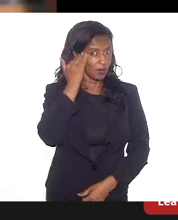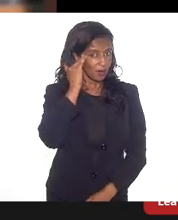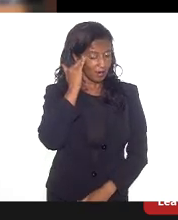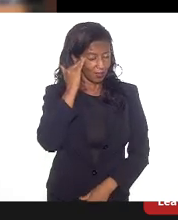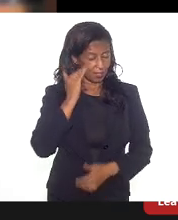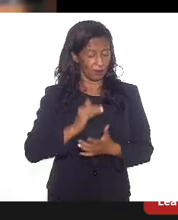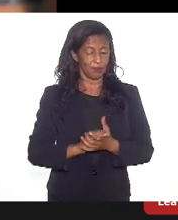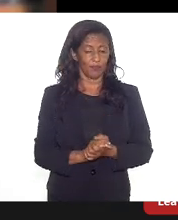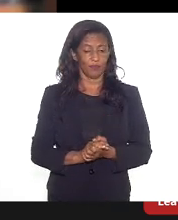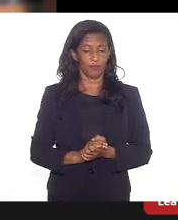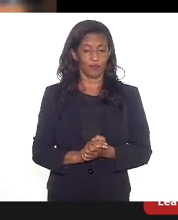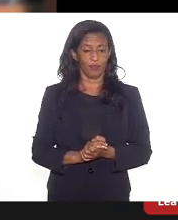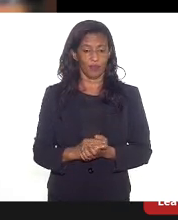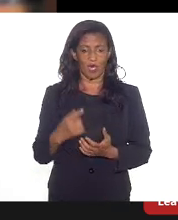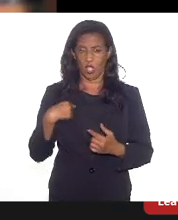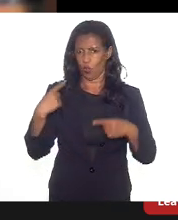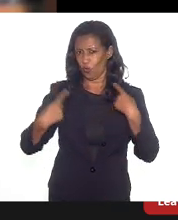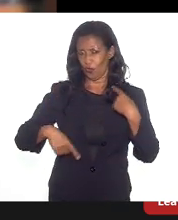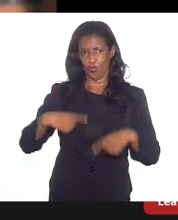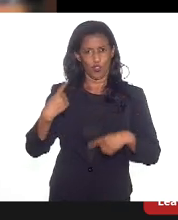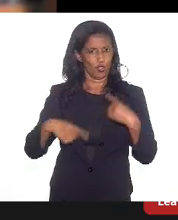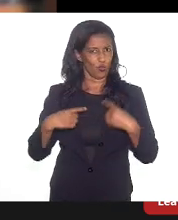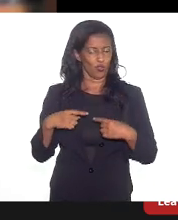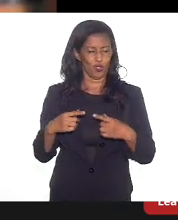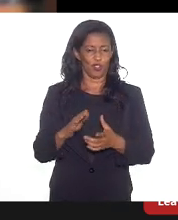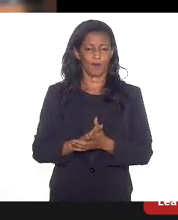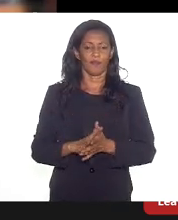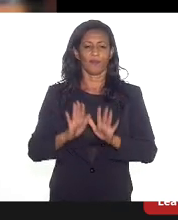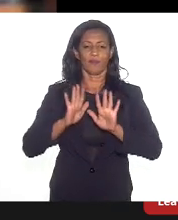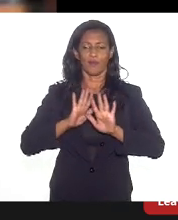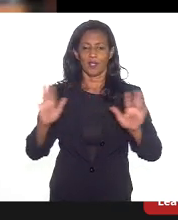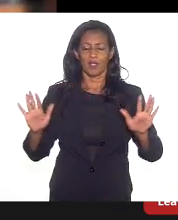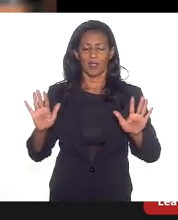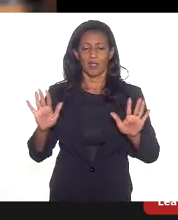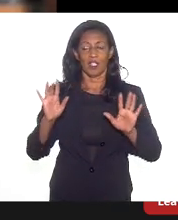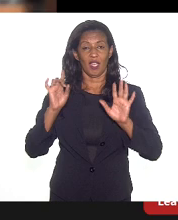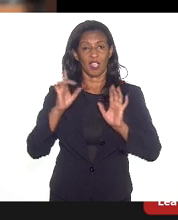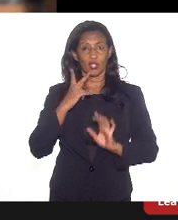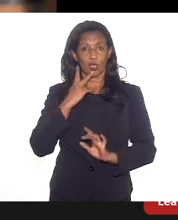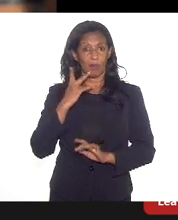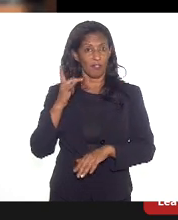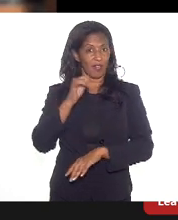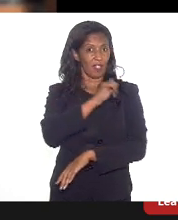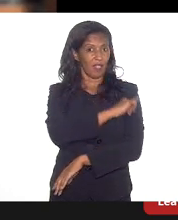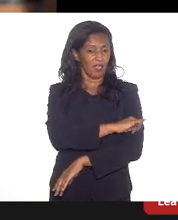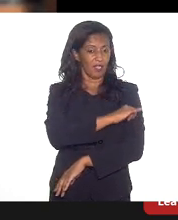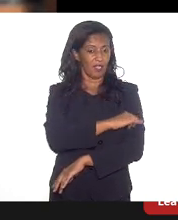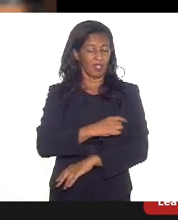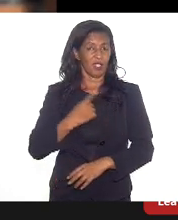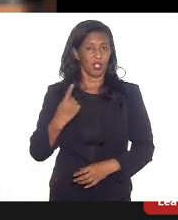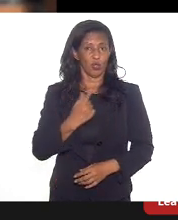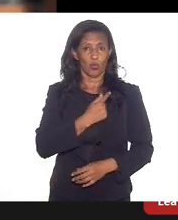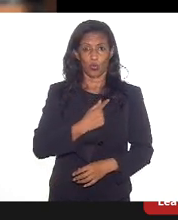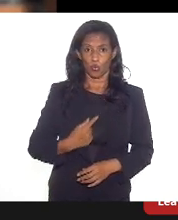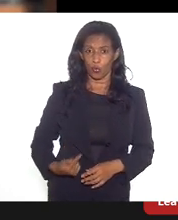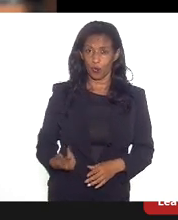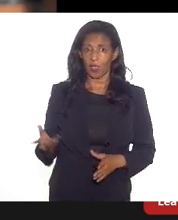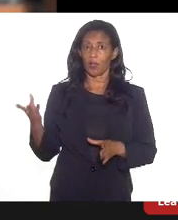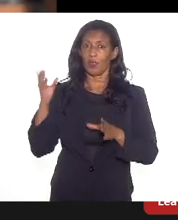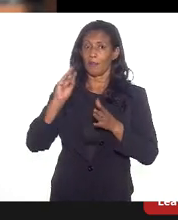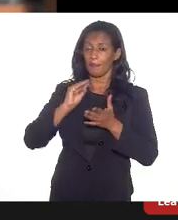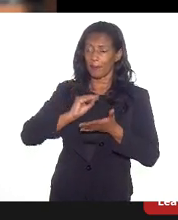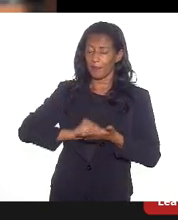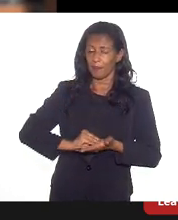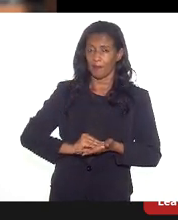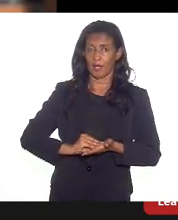geral ao mesmo tempo, eu não vim discutir aí, eu vim discutir aqui emprego, é falta discutir no Rio de Janeiro alguém que um governo que implemente e